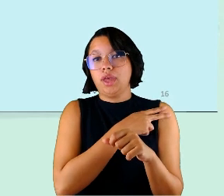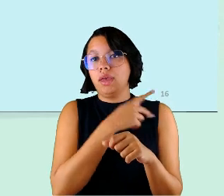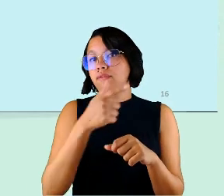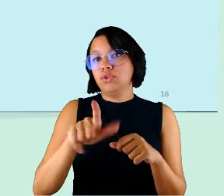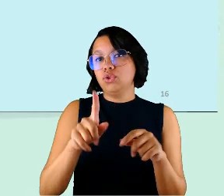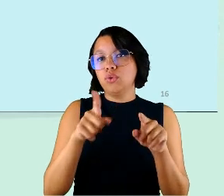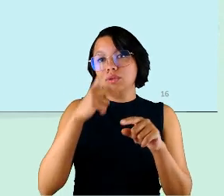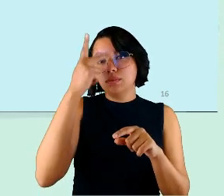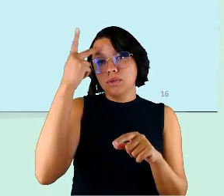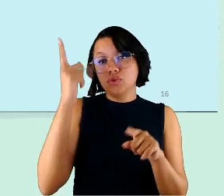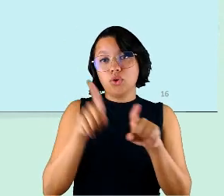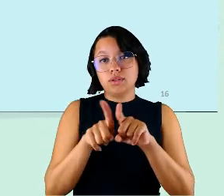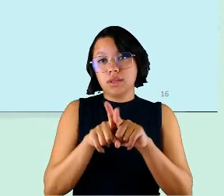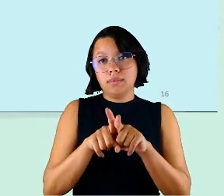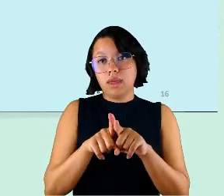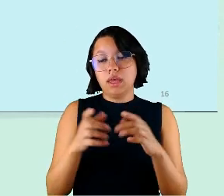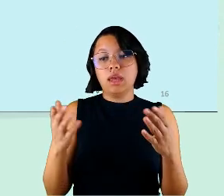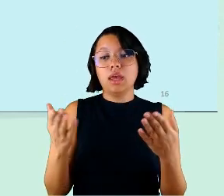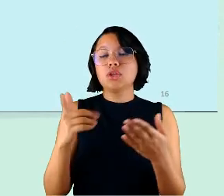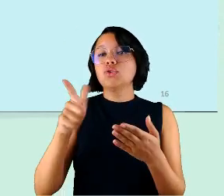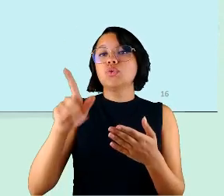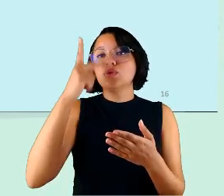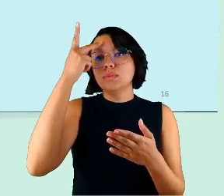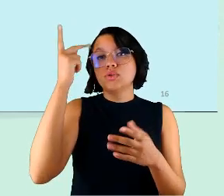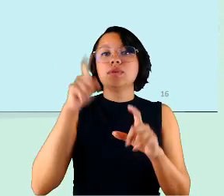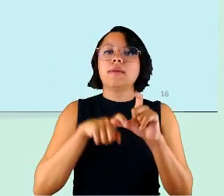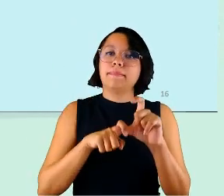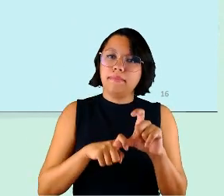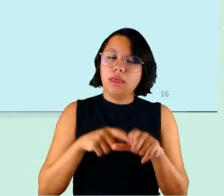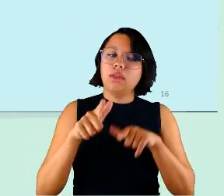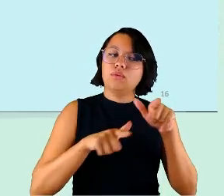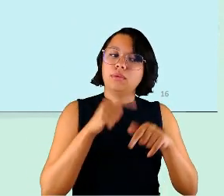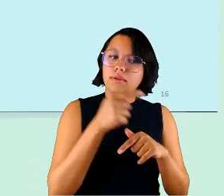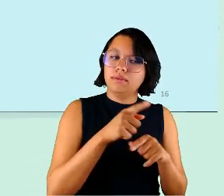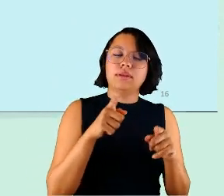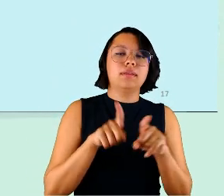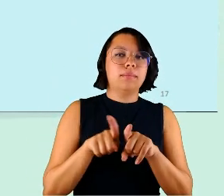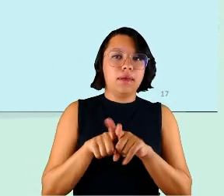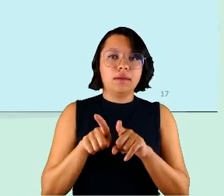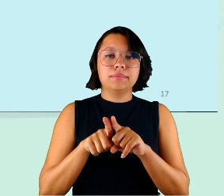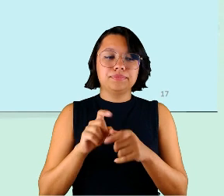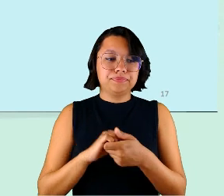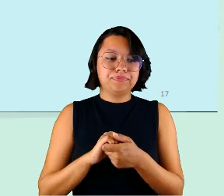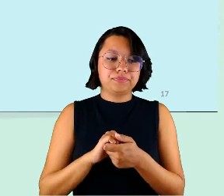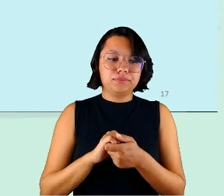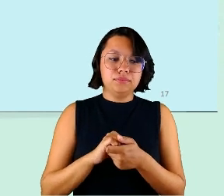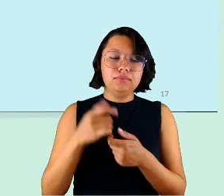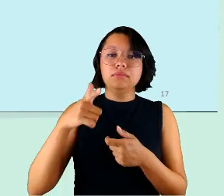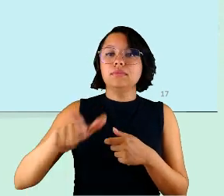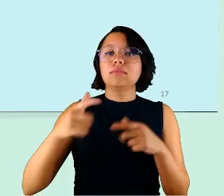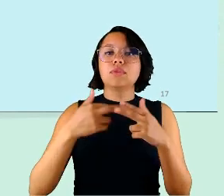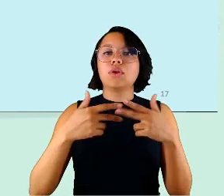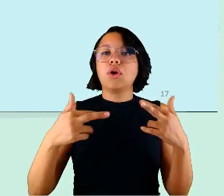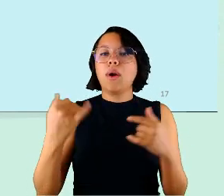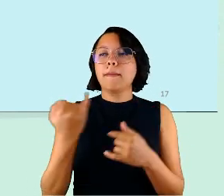outras pessoas e as outras pessoas também dependem do trabalho dele outra coisa importante é que